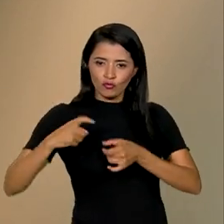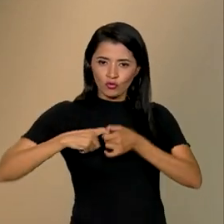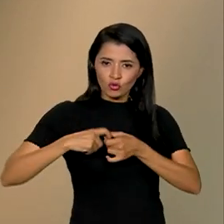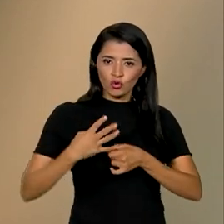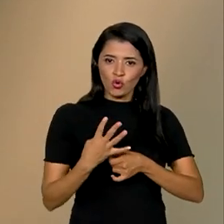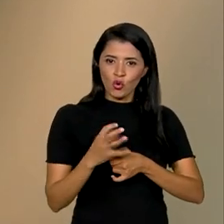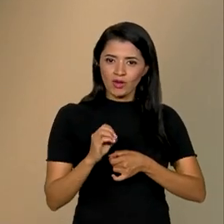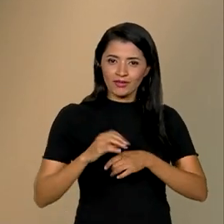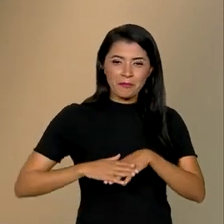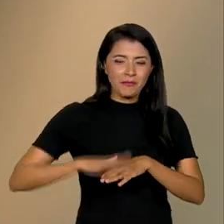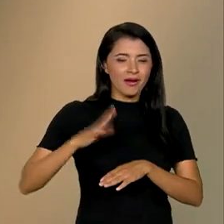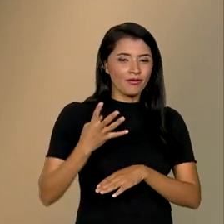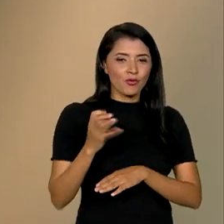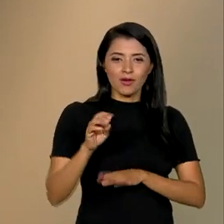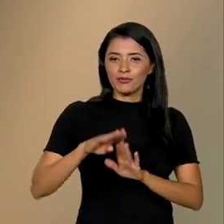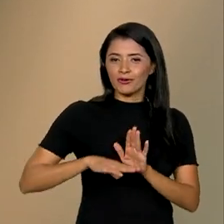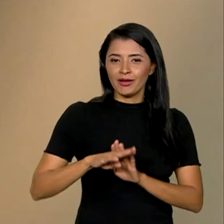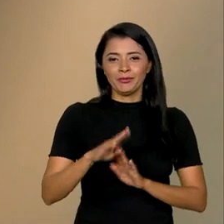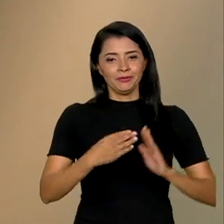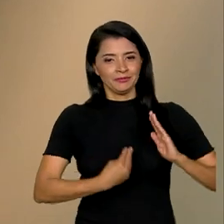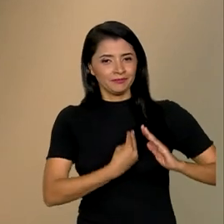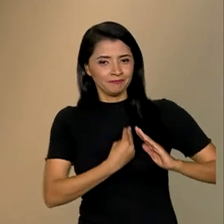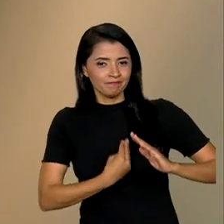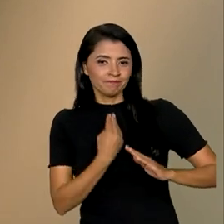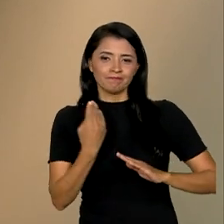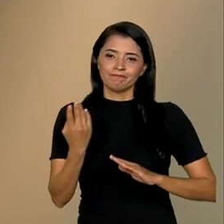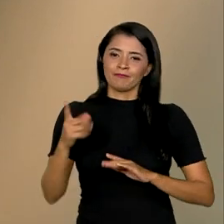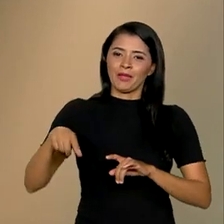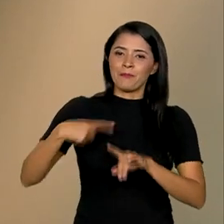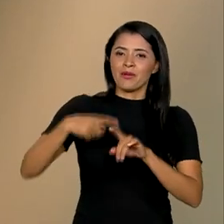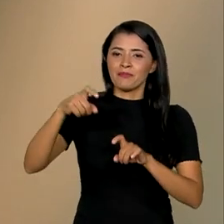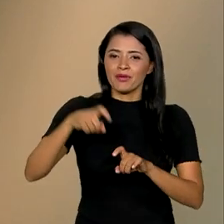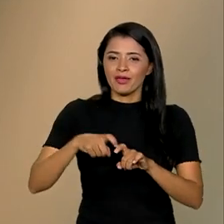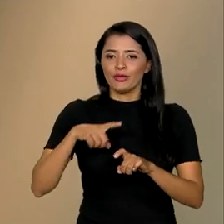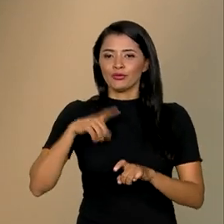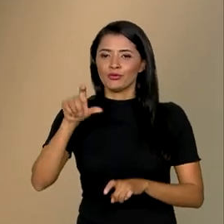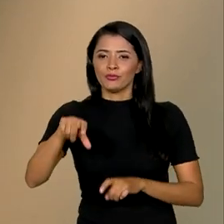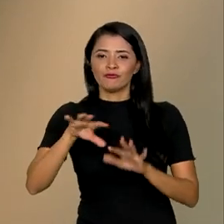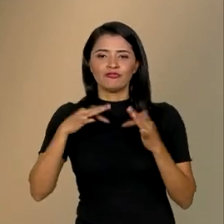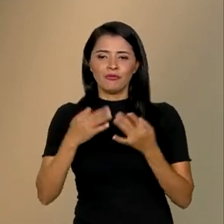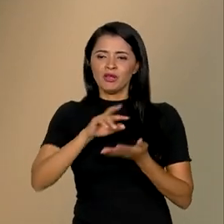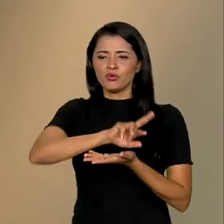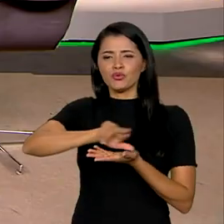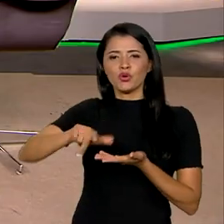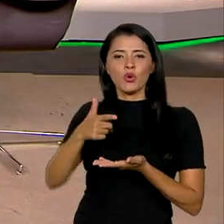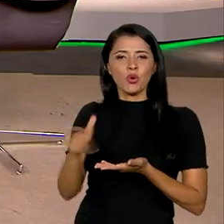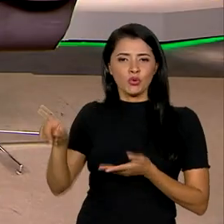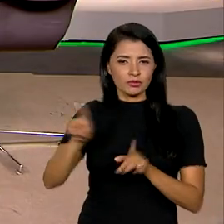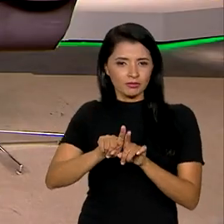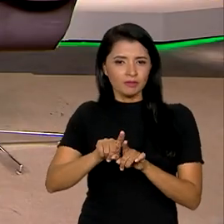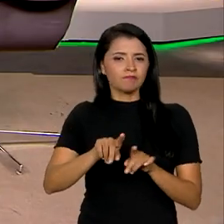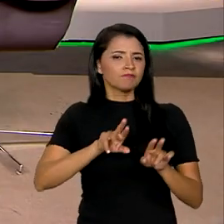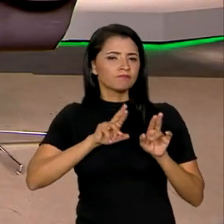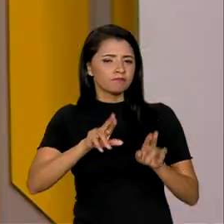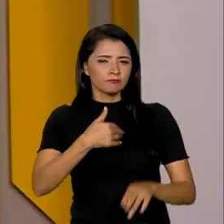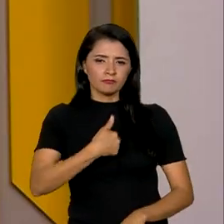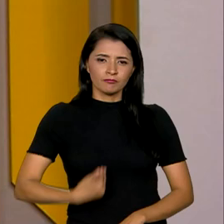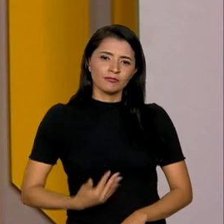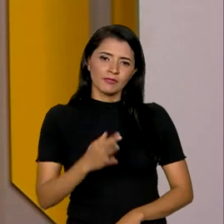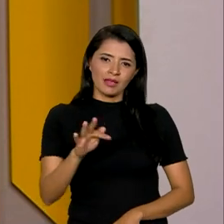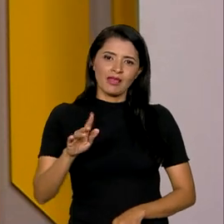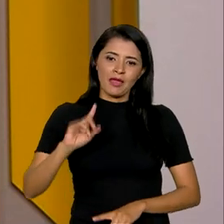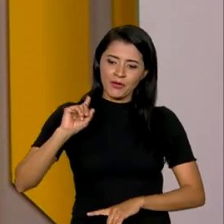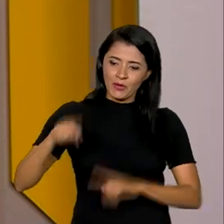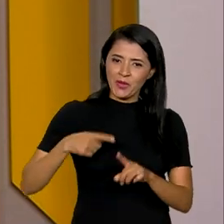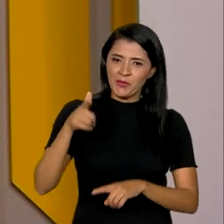de 40 programas. Minha Casa Minha Vida, Mais Médico, Bolsa Família, entre outros. E a expectativa do governo federal é repetir